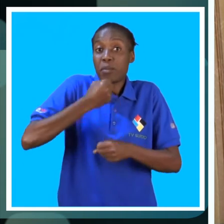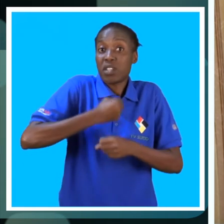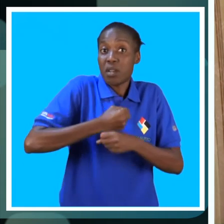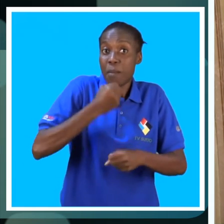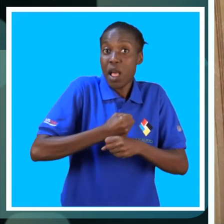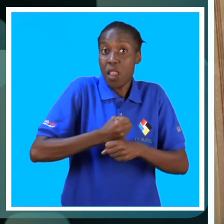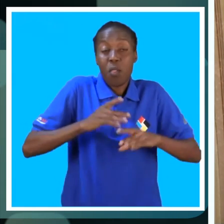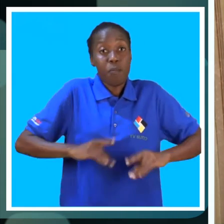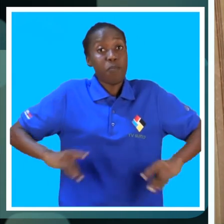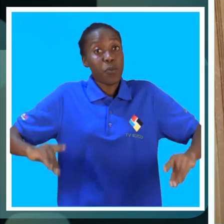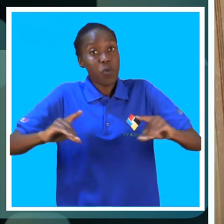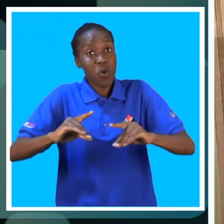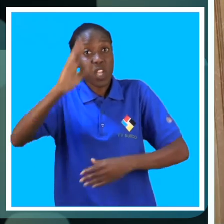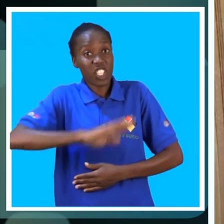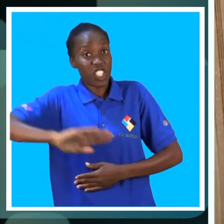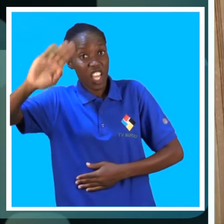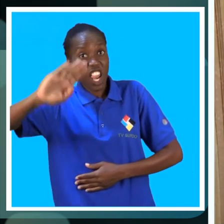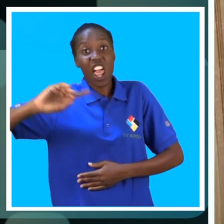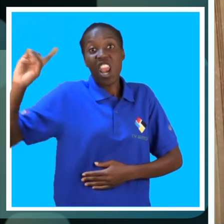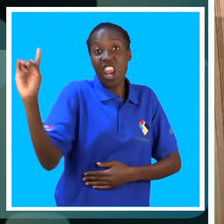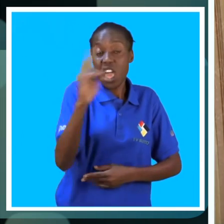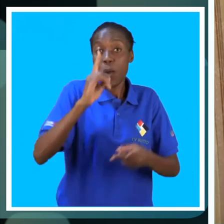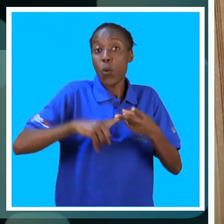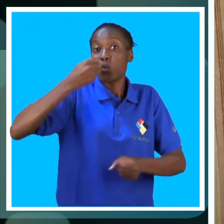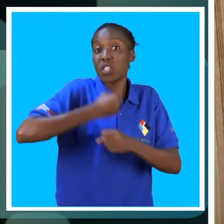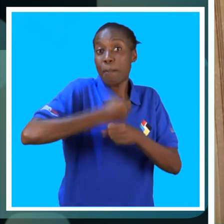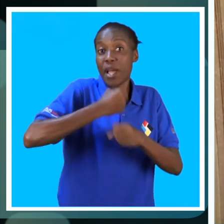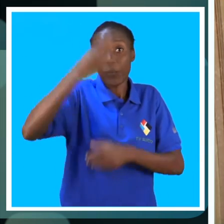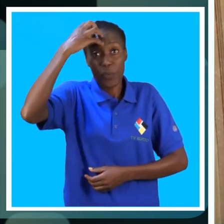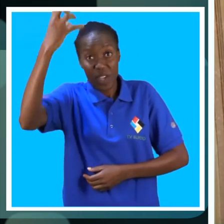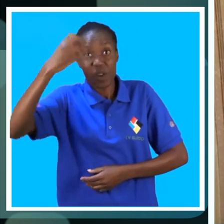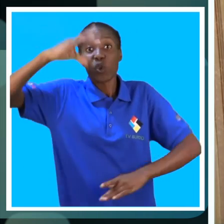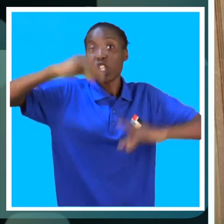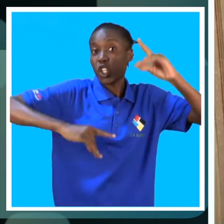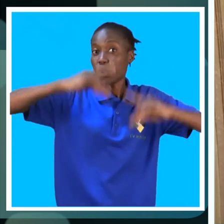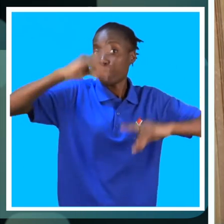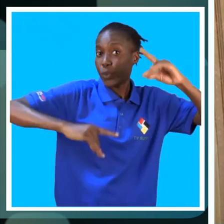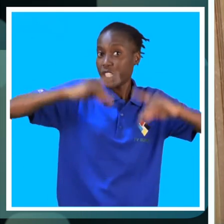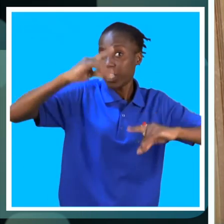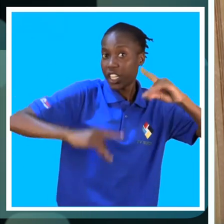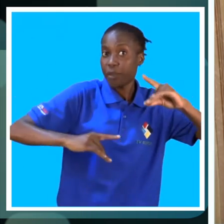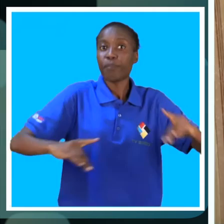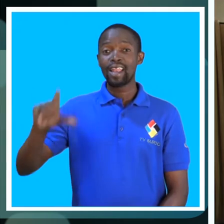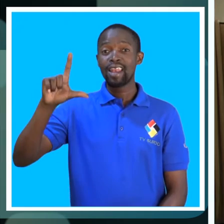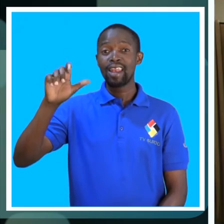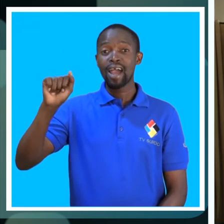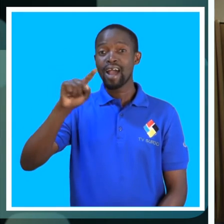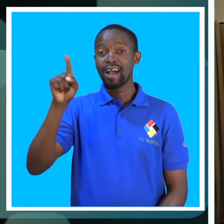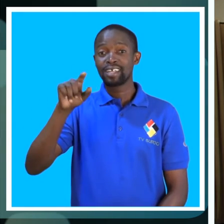mais ao serviço do público no geral e não ao serviço do governo ou só de partidos políticos.